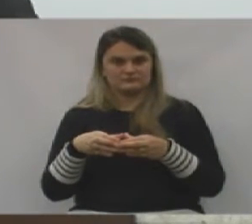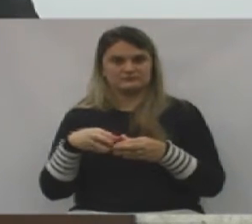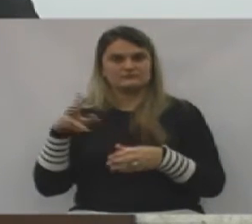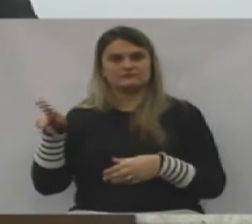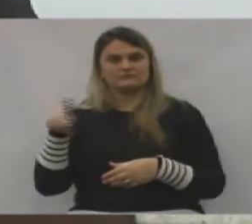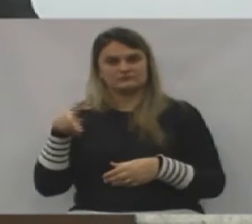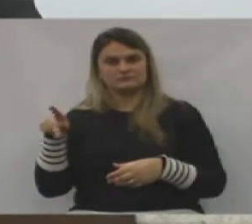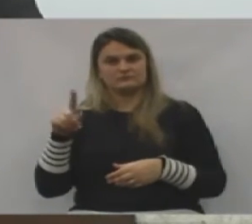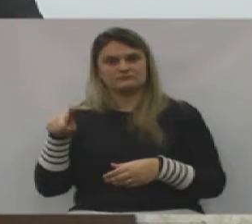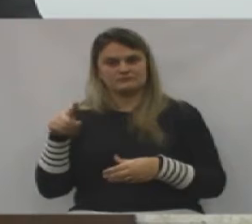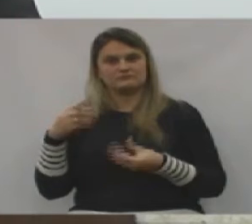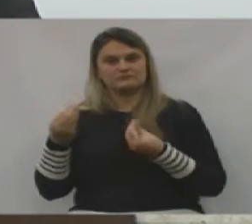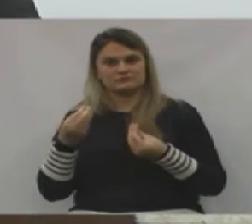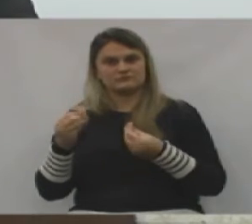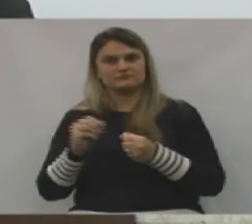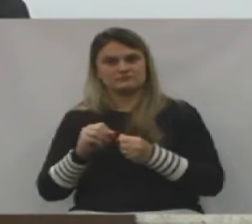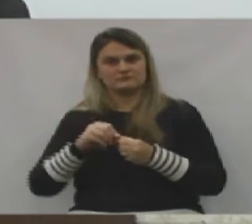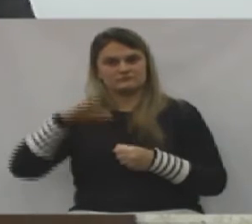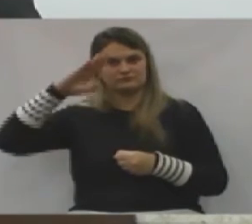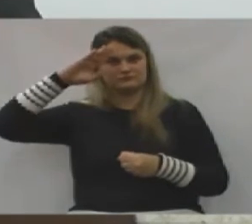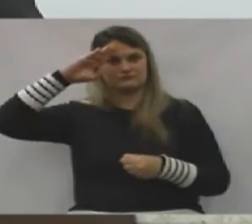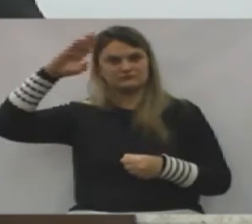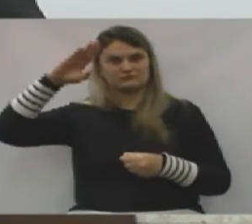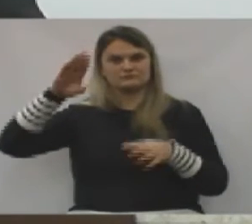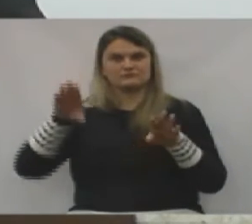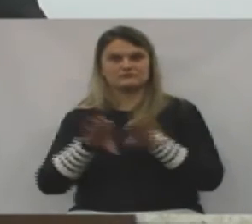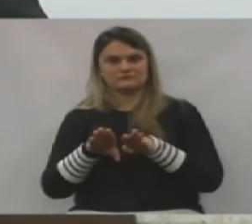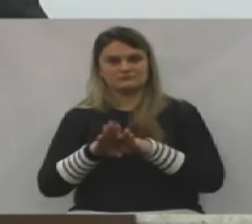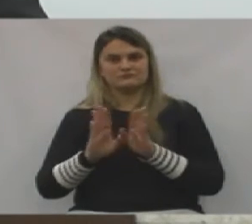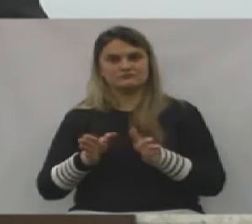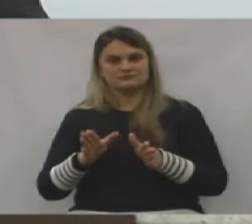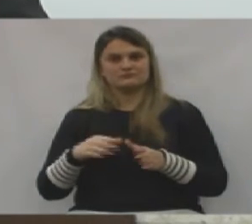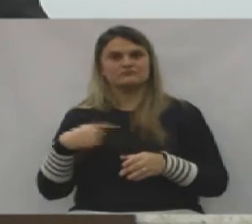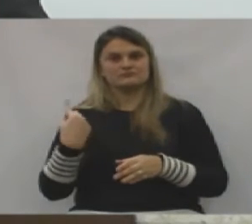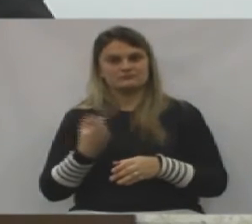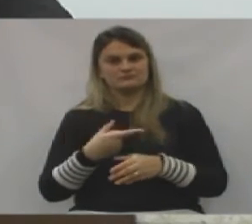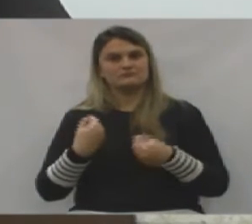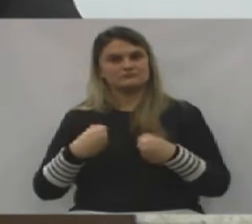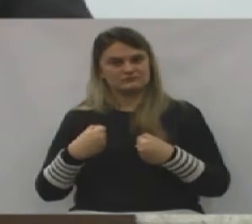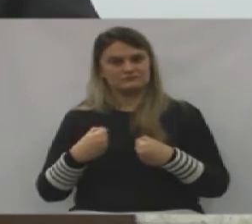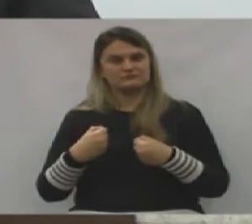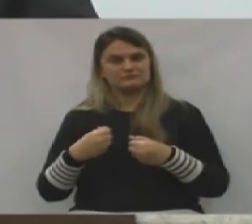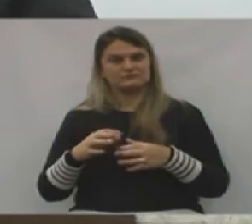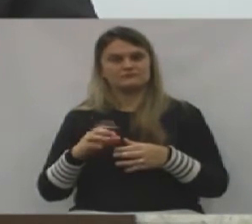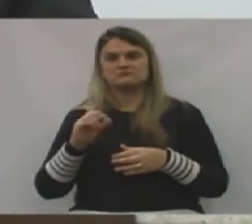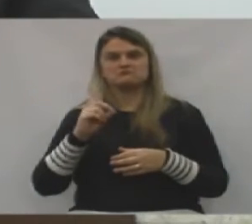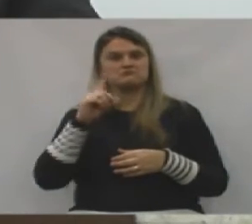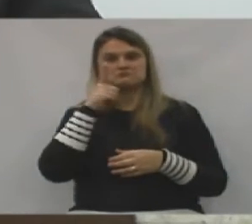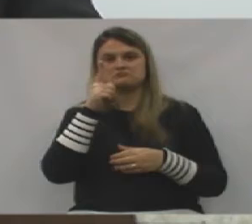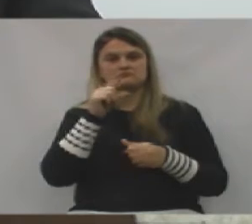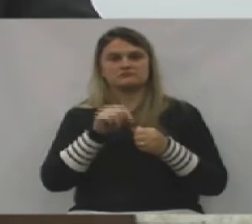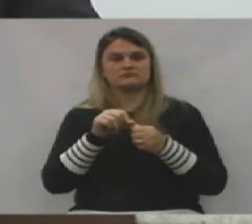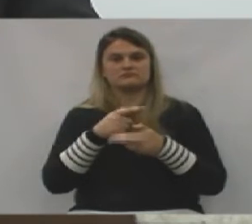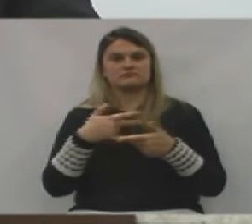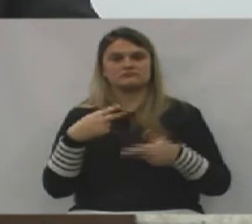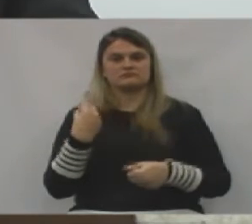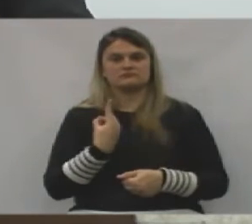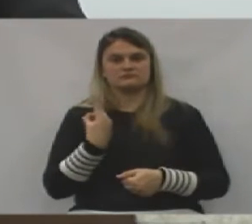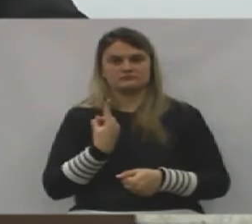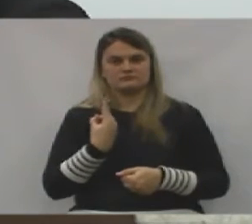Jair, não é assim que funciona lá no exército, o senhor que também é da reserva, então nós precisamos. E eu não consigo fazer as coisas sozinho.